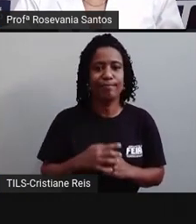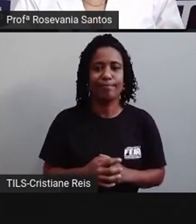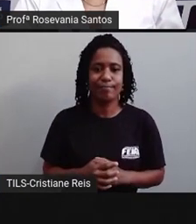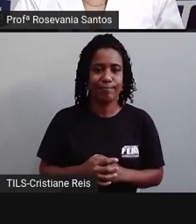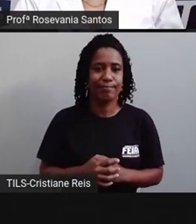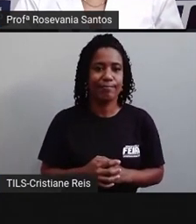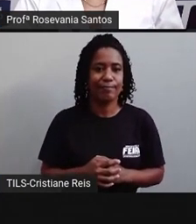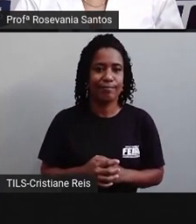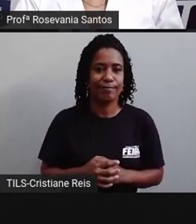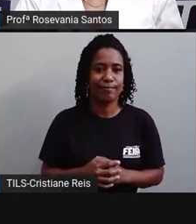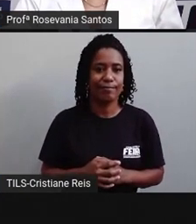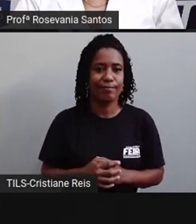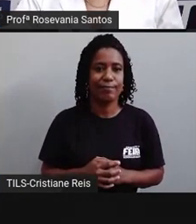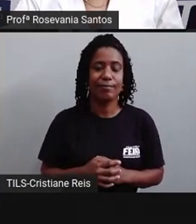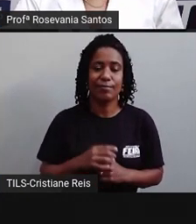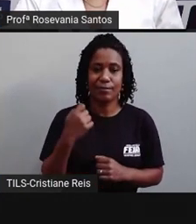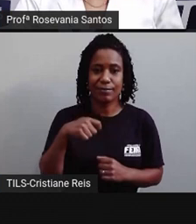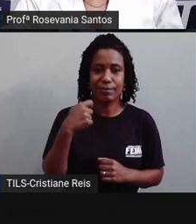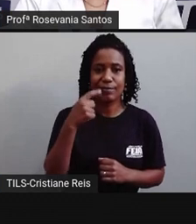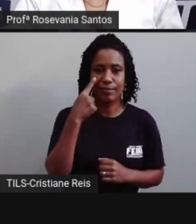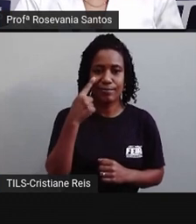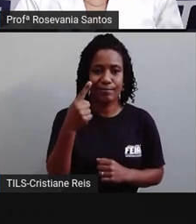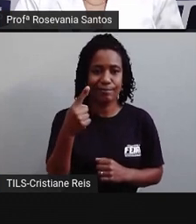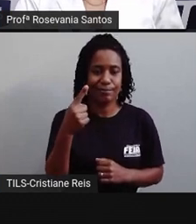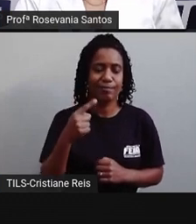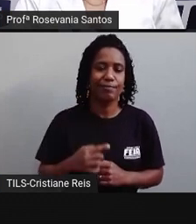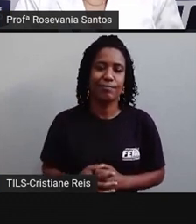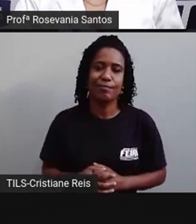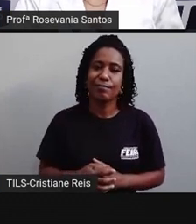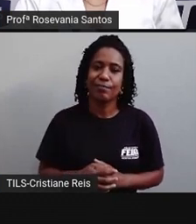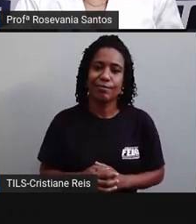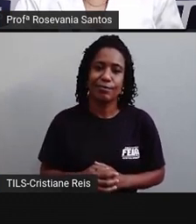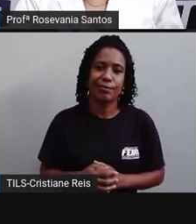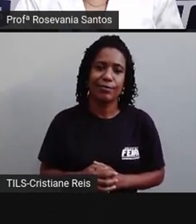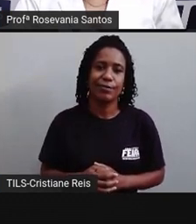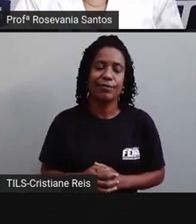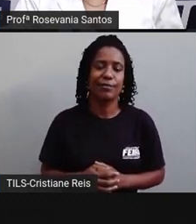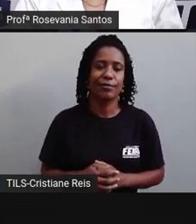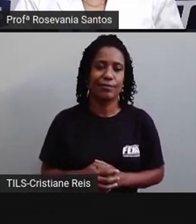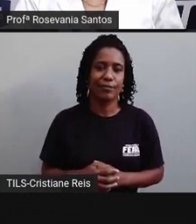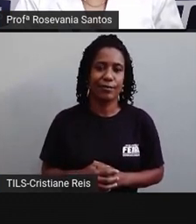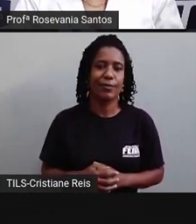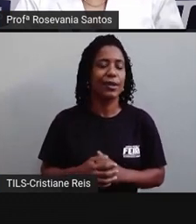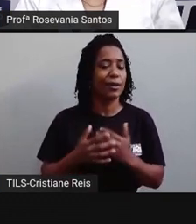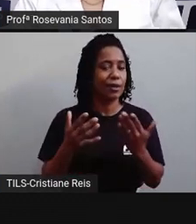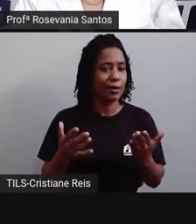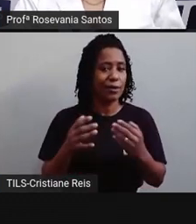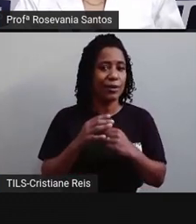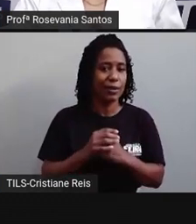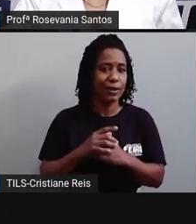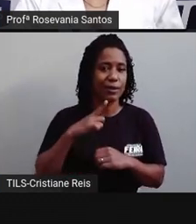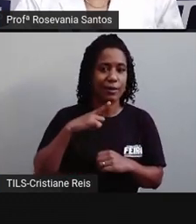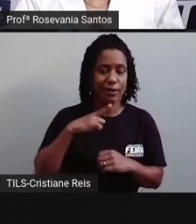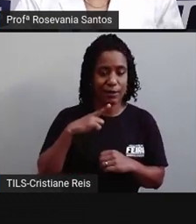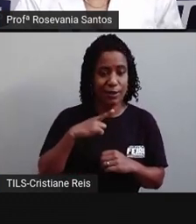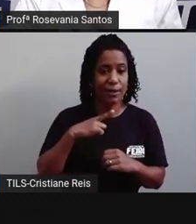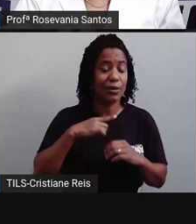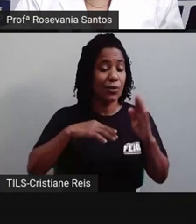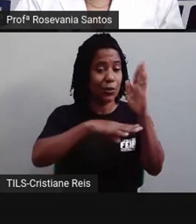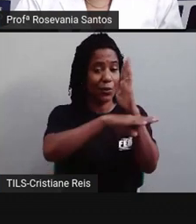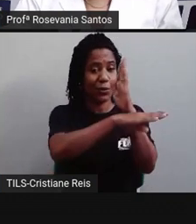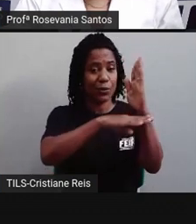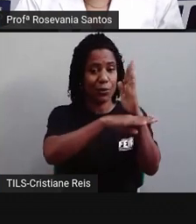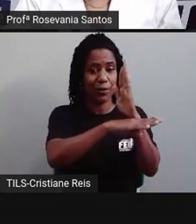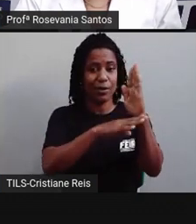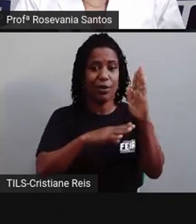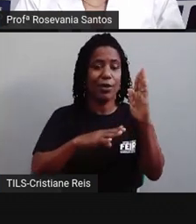país. Só foi só para chamar atenção ali daquele dado. Então, o que é esse crescimento vegetativo? O crescimento vegetativo é a